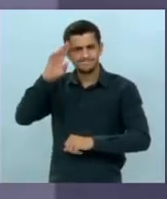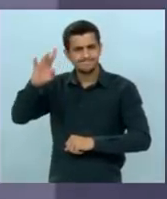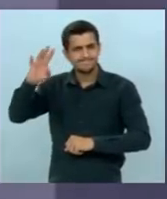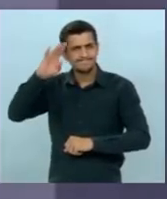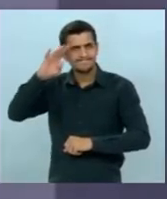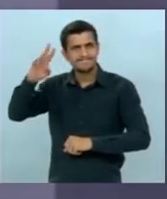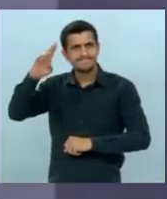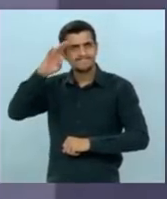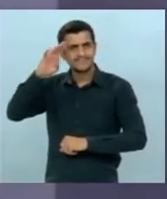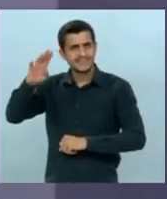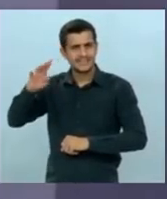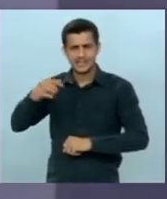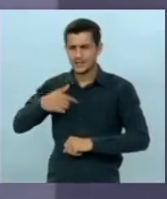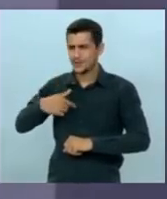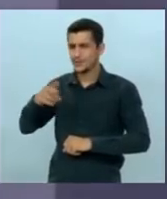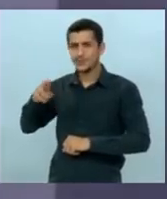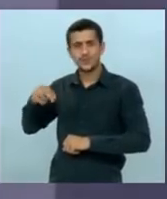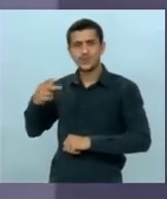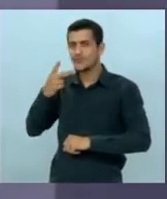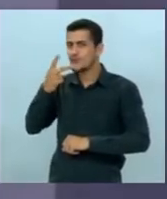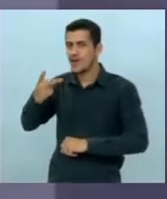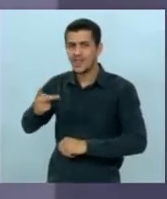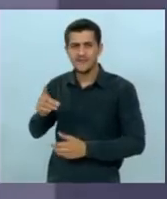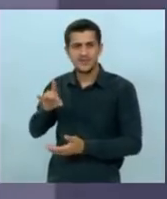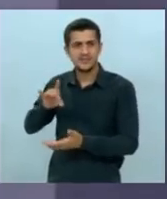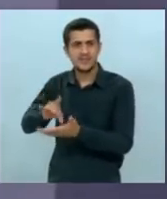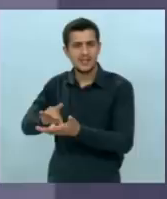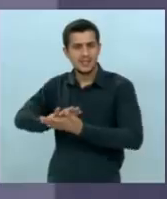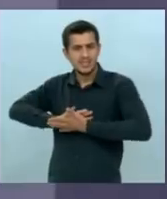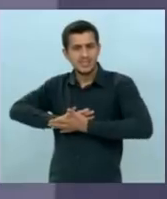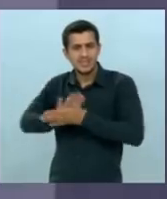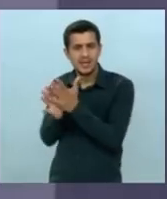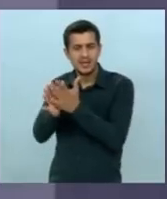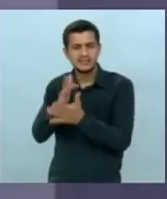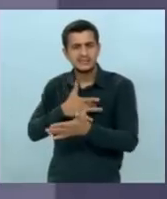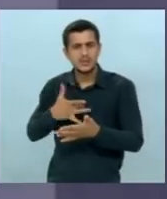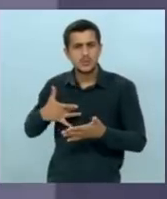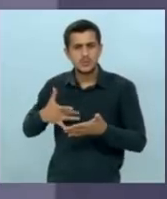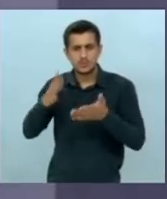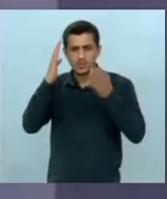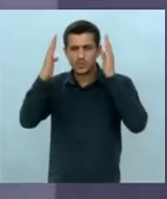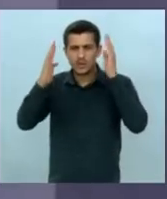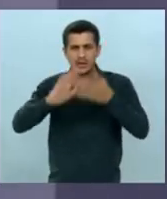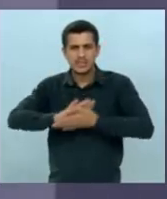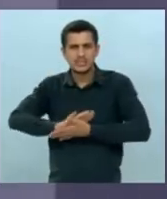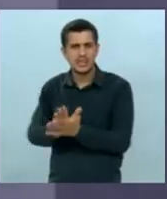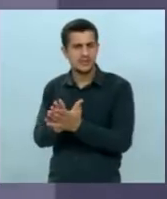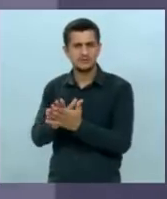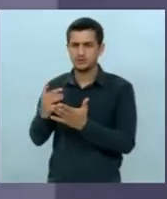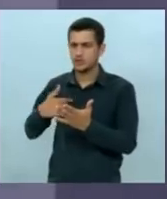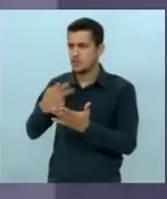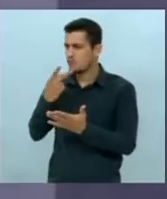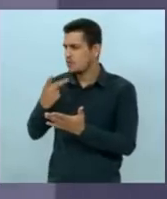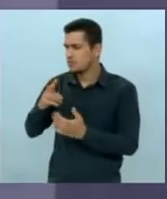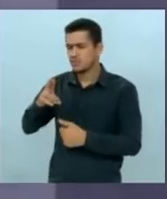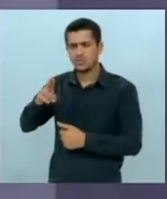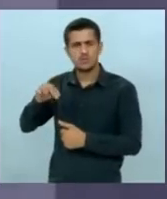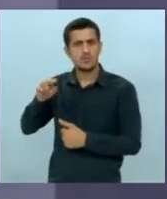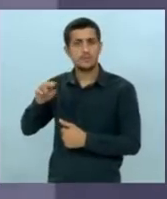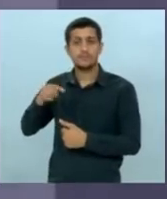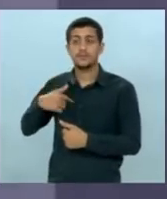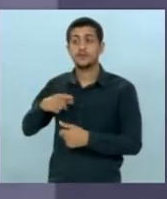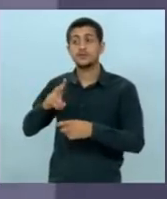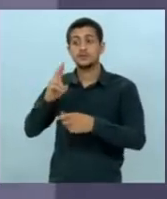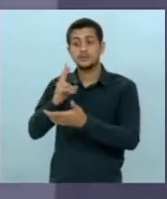eu nunca disse isso nunca afirmei que acabaria com a Caravana da Saúde eu sempre afirmei que a